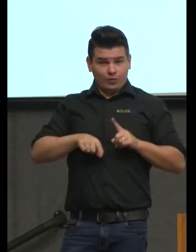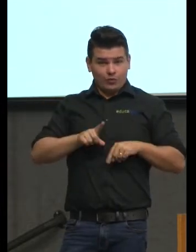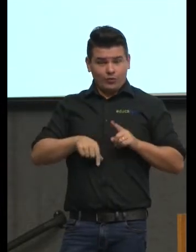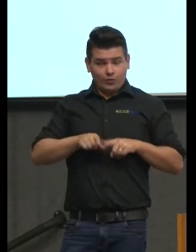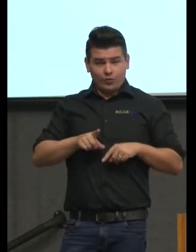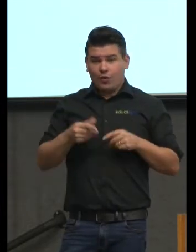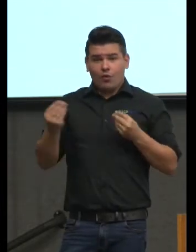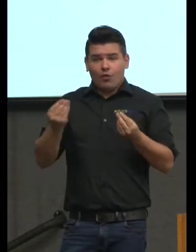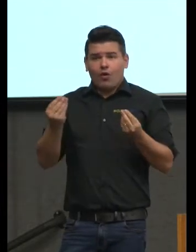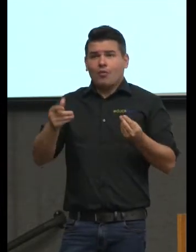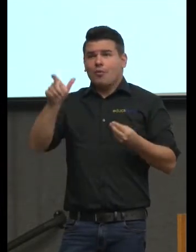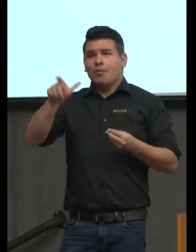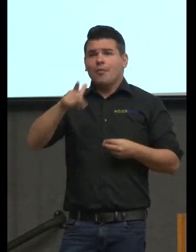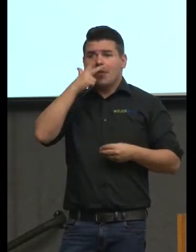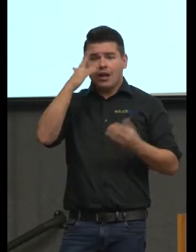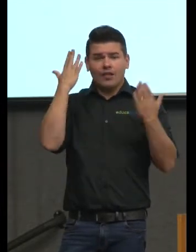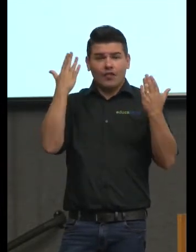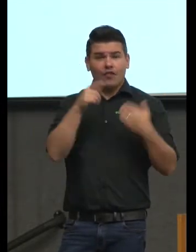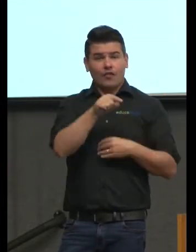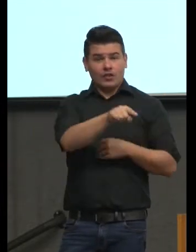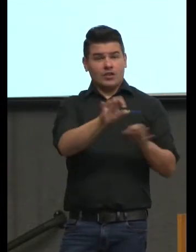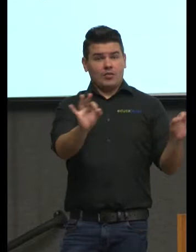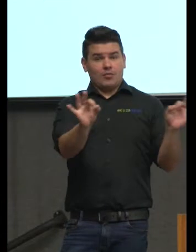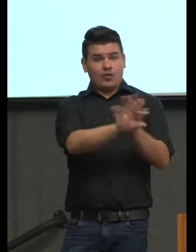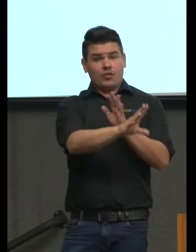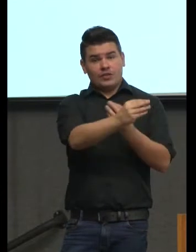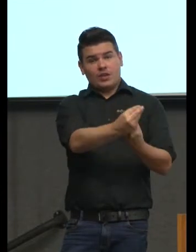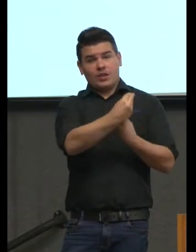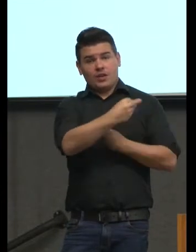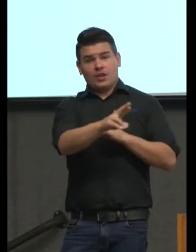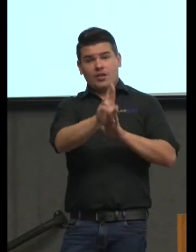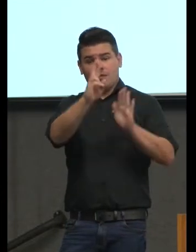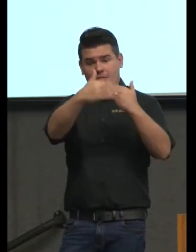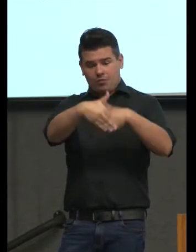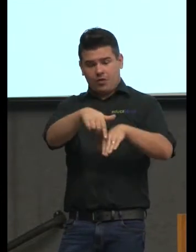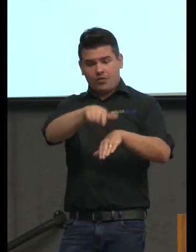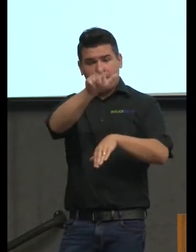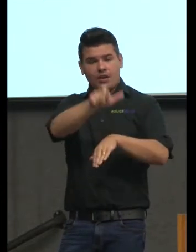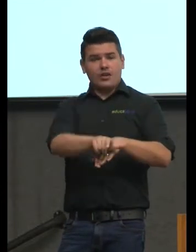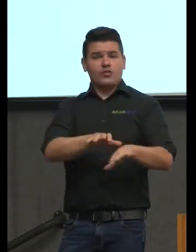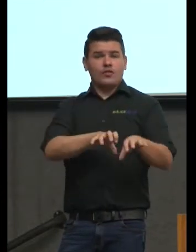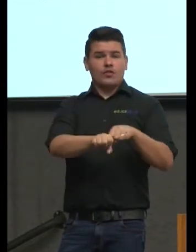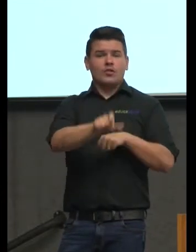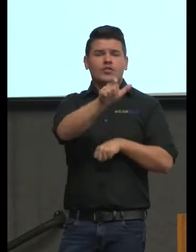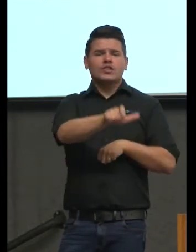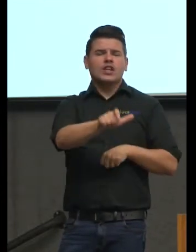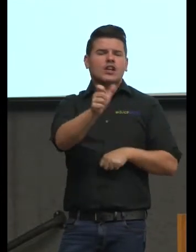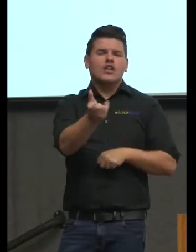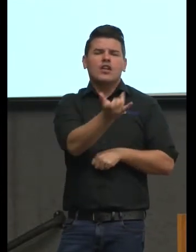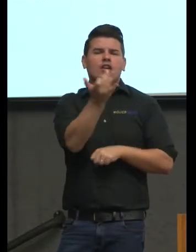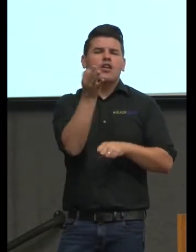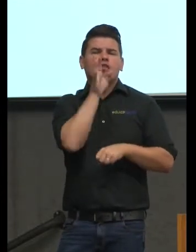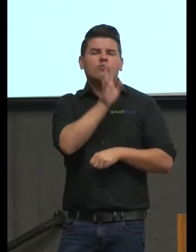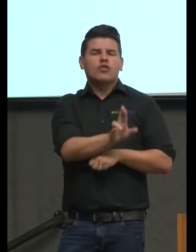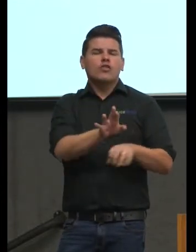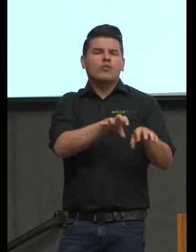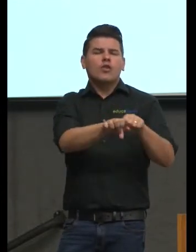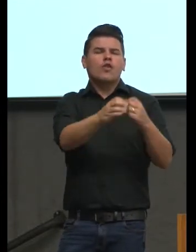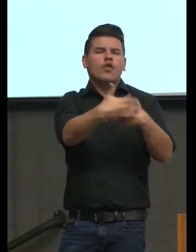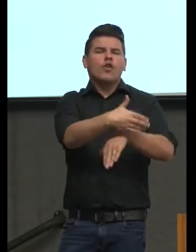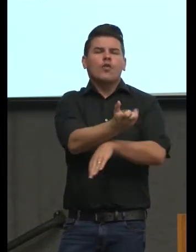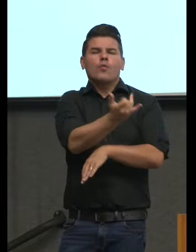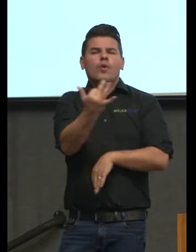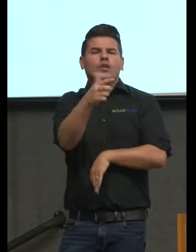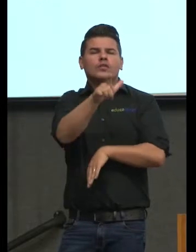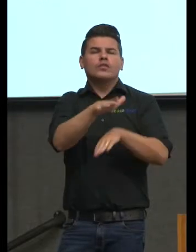como você é aquilo que você responde na prova o quanto você responde na prova o quanto você